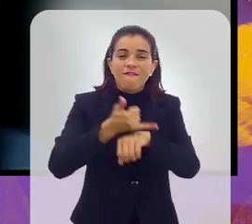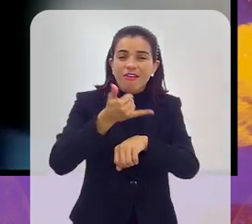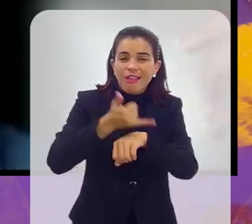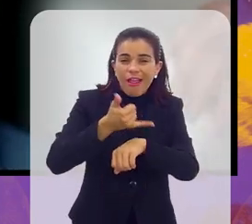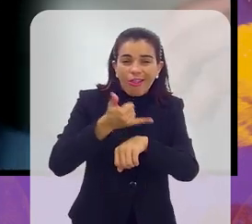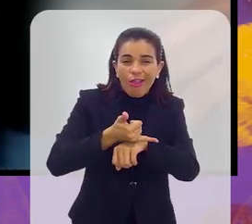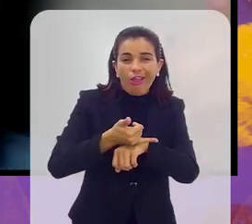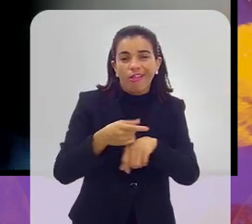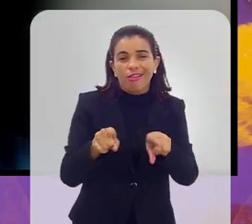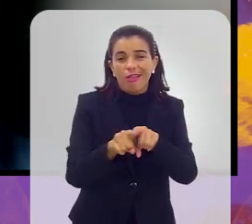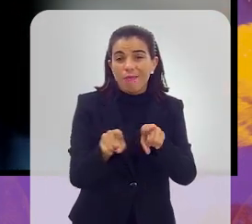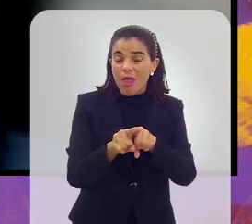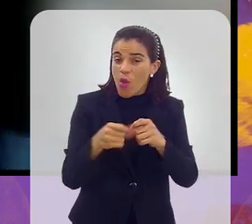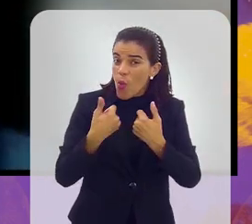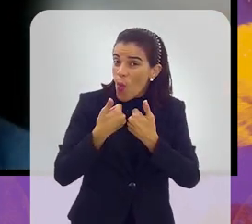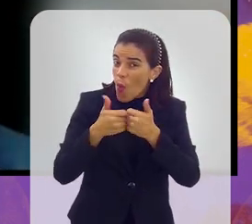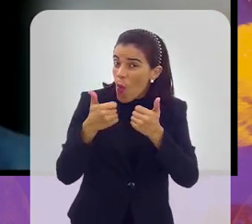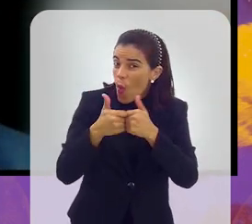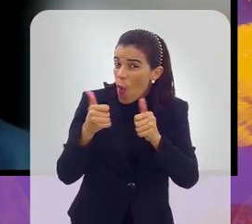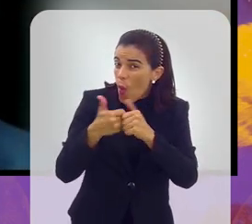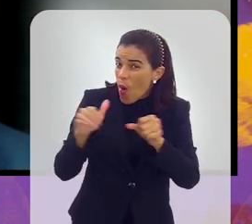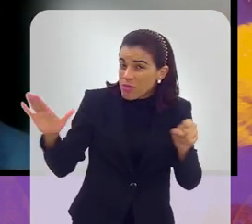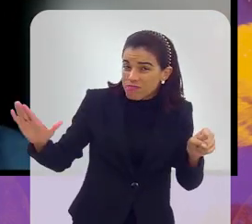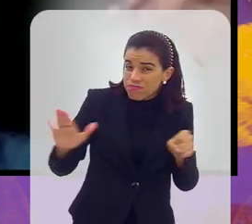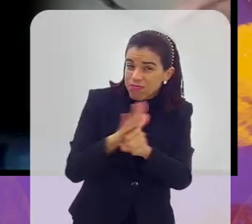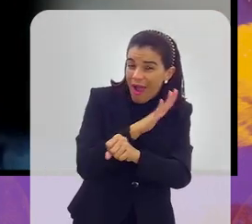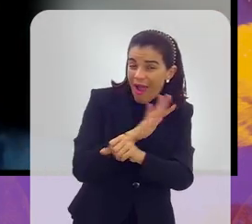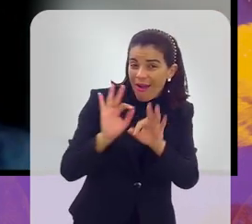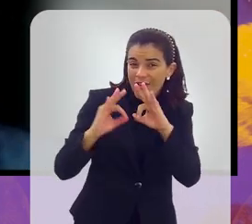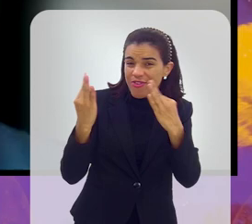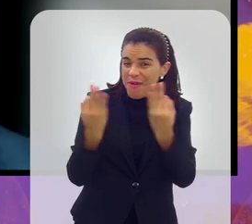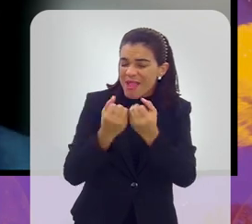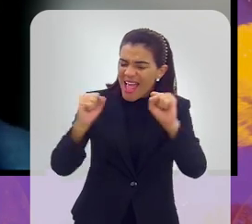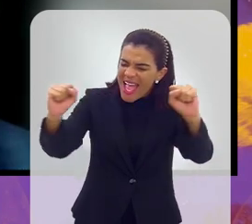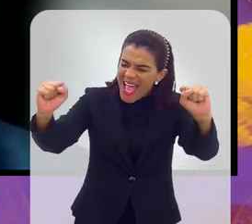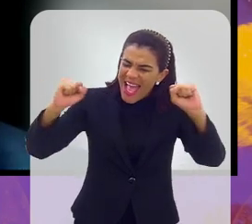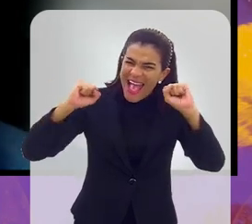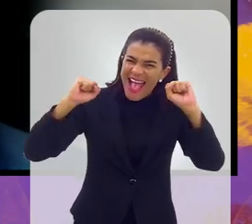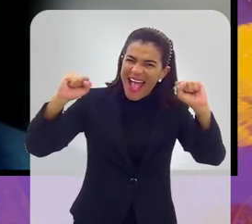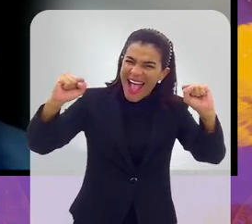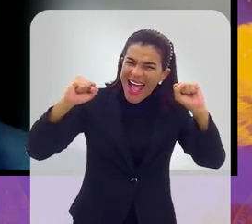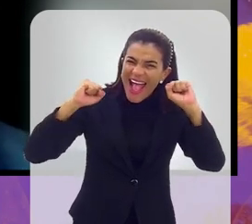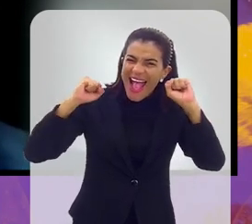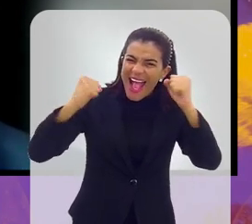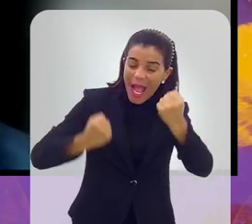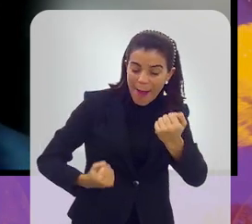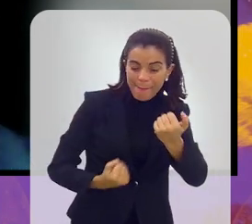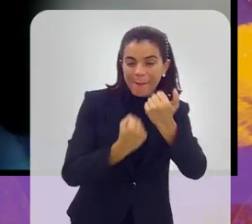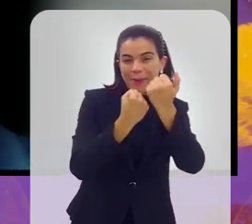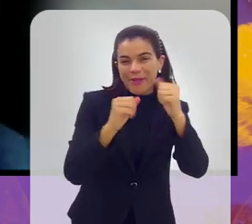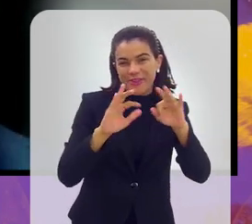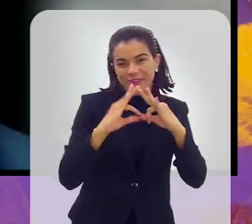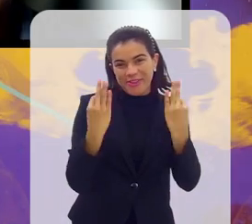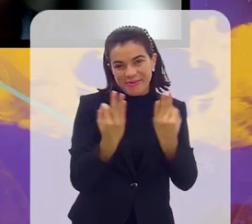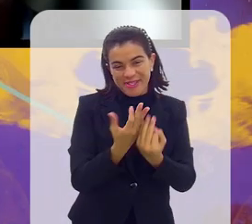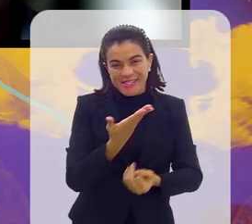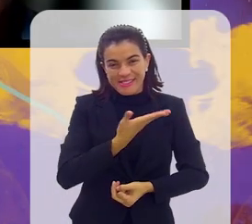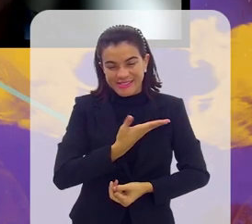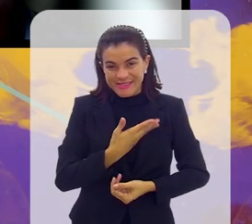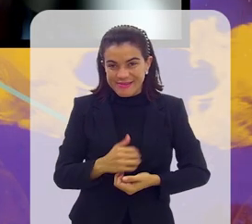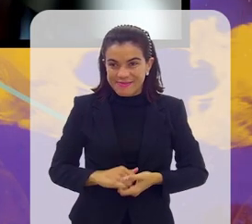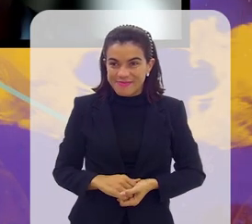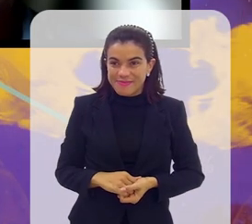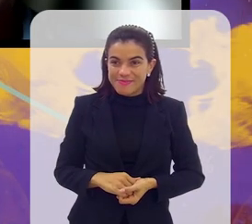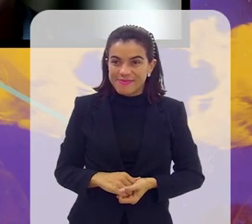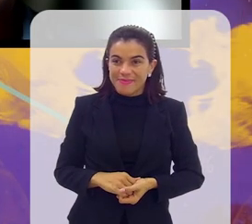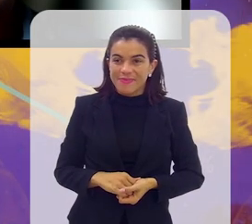Redonda, e mesmo assim traz um ônibus cheio de familiares que estão lá torcendo muito pelos seus jovens, pelos seus familiares, pelos